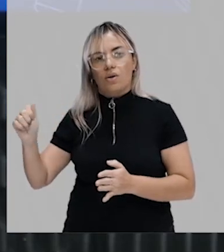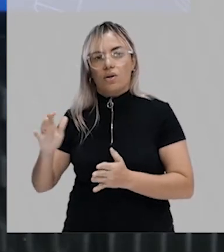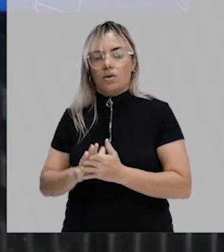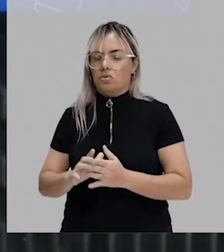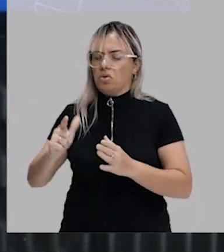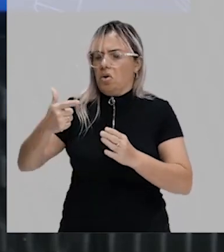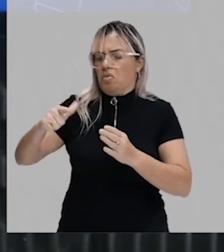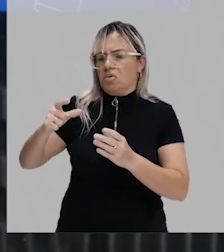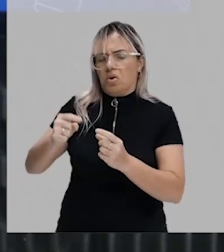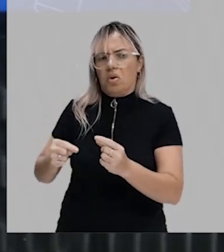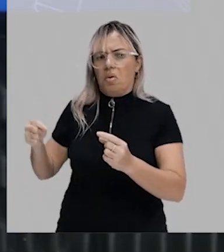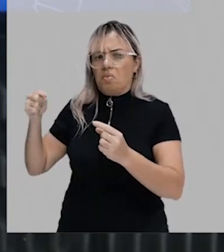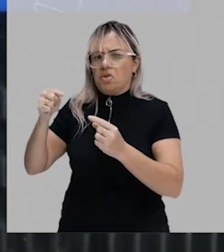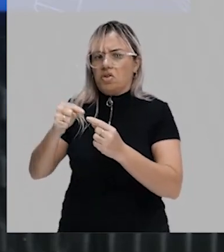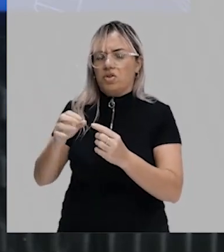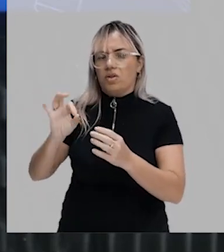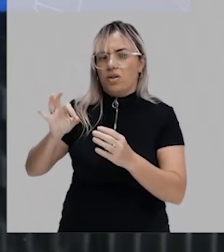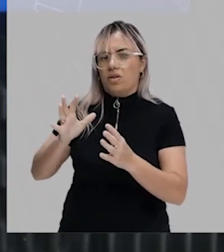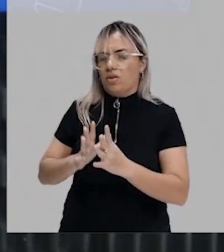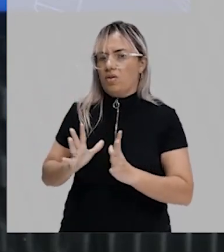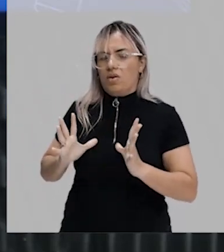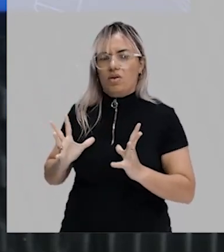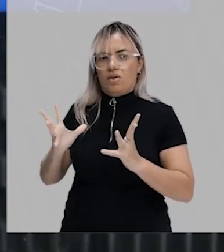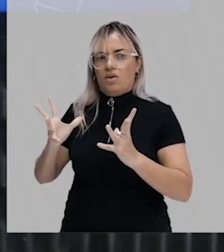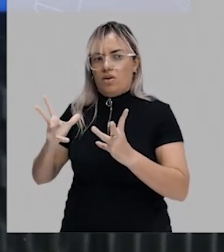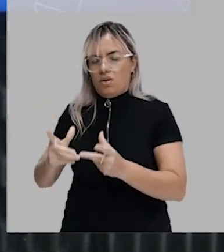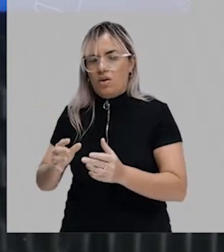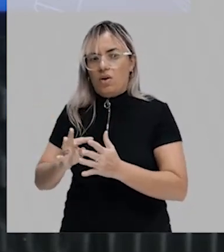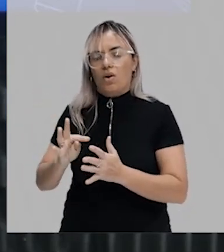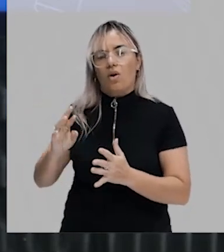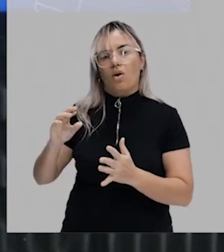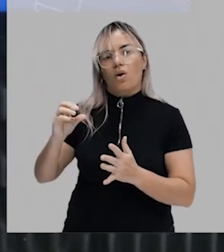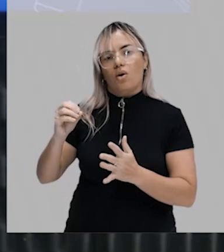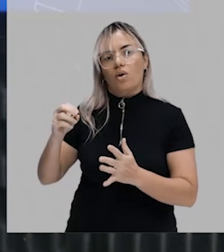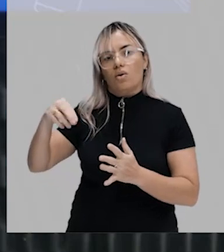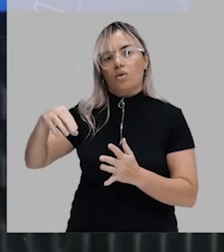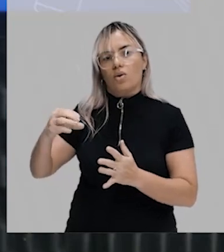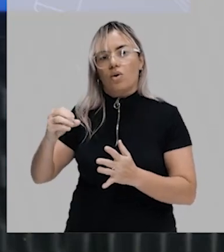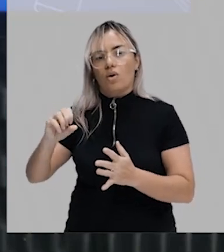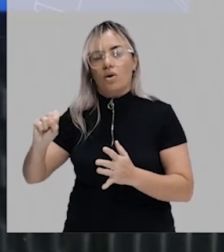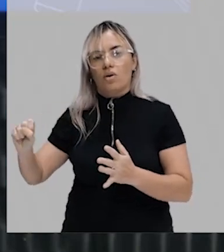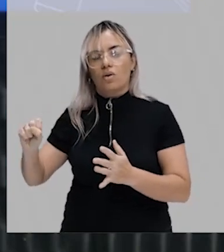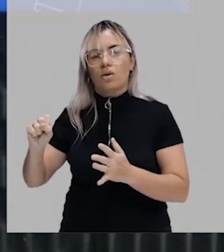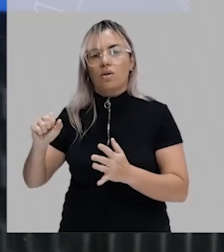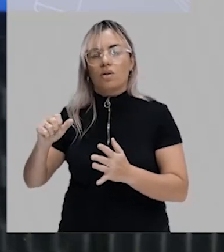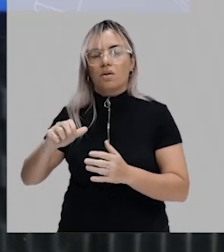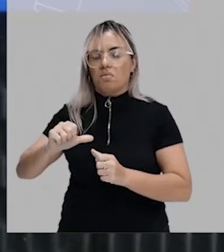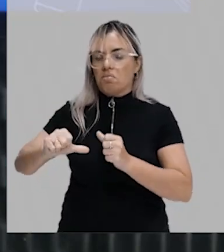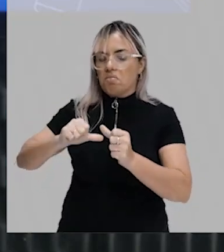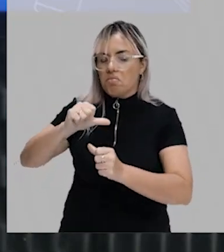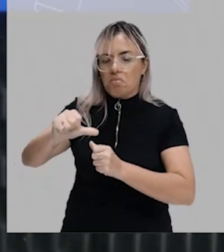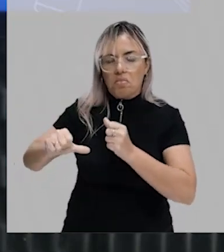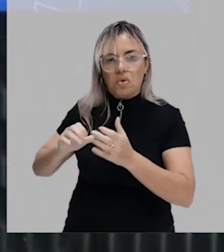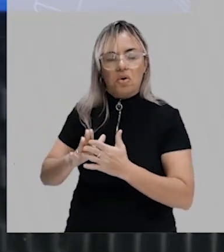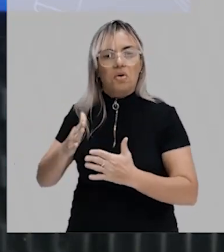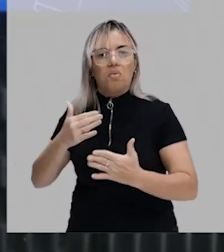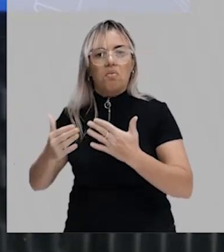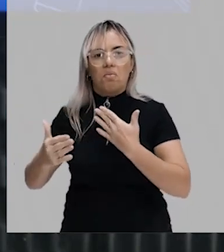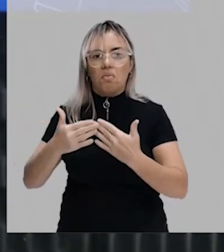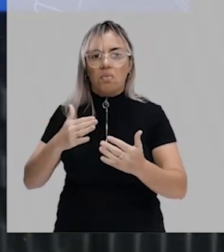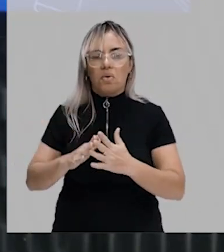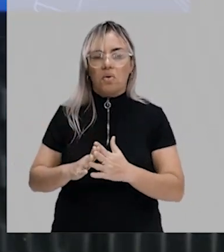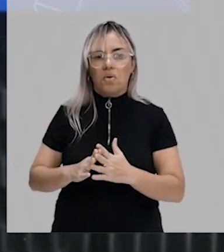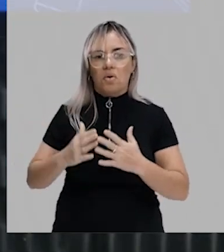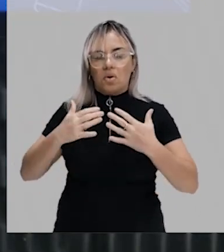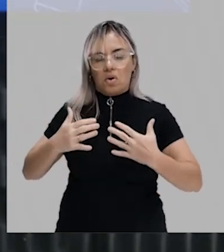função definida, elas são todas células tronco embrionárias, elas podem se transformar em qualquer célula do organismo,